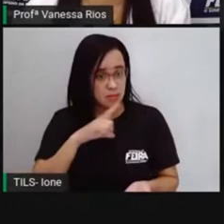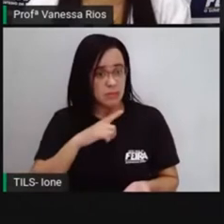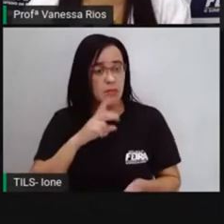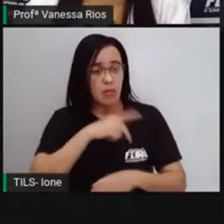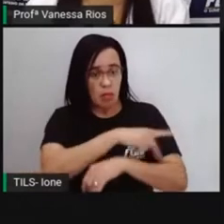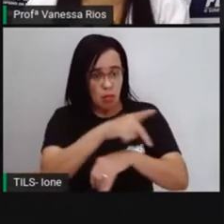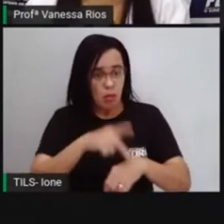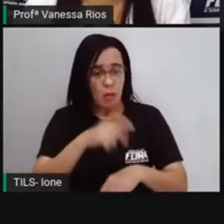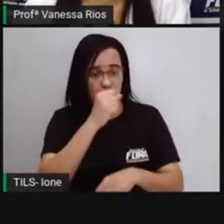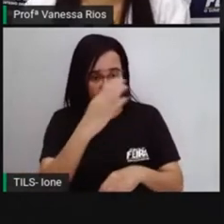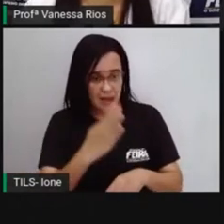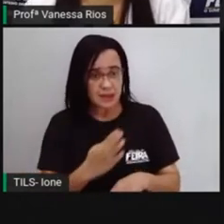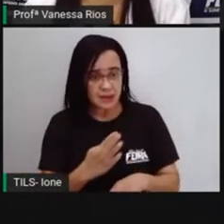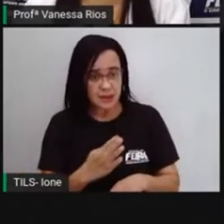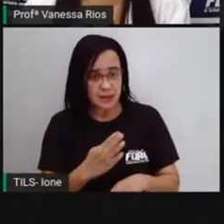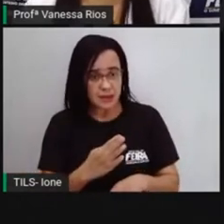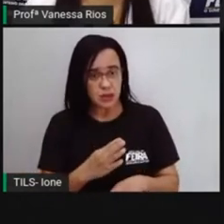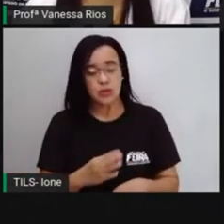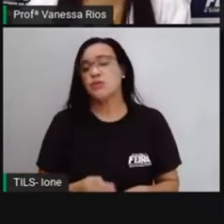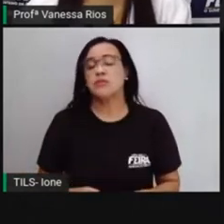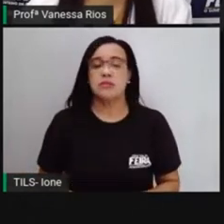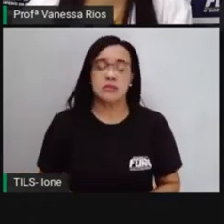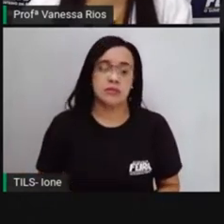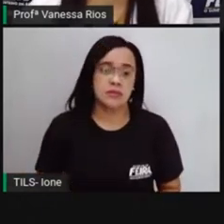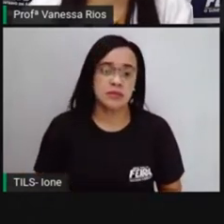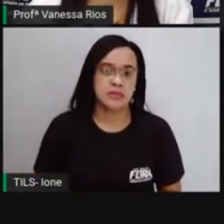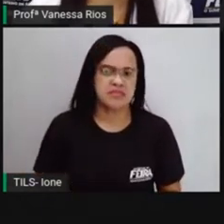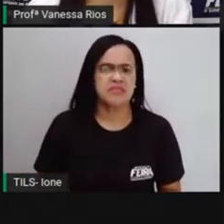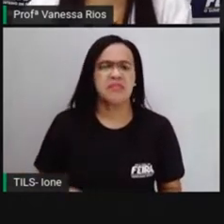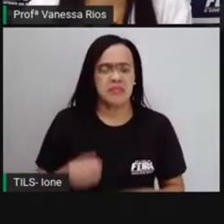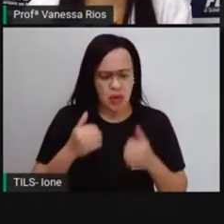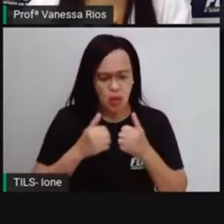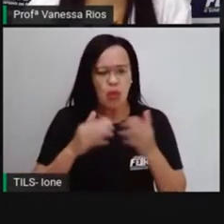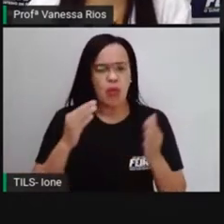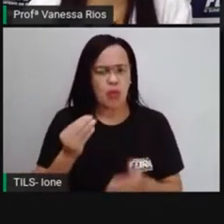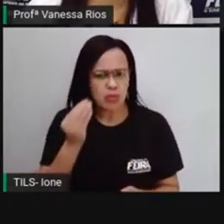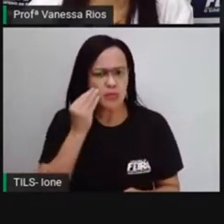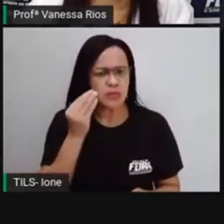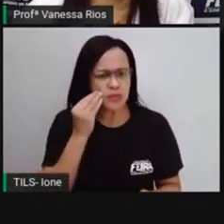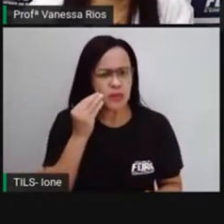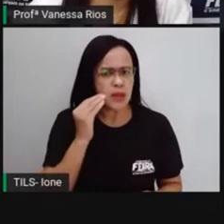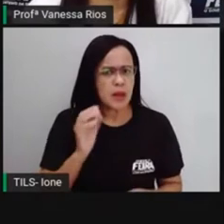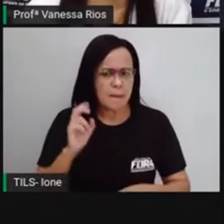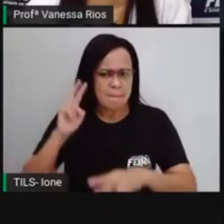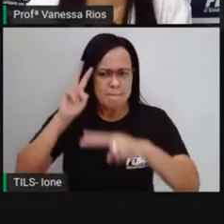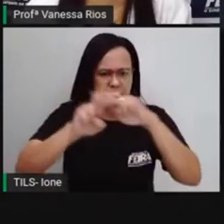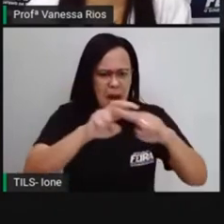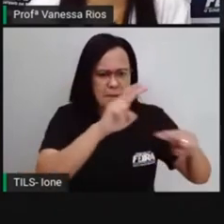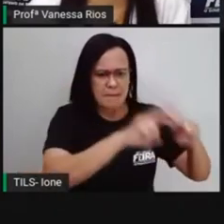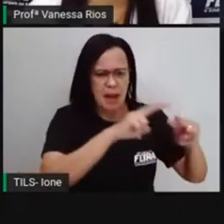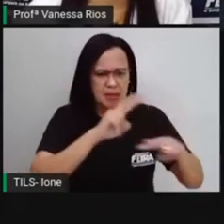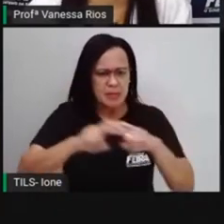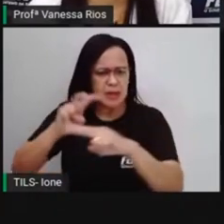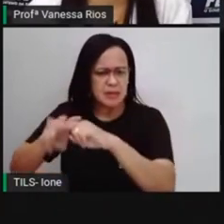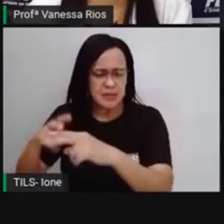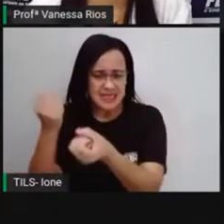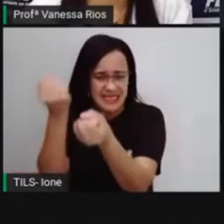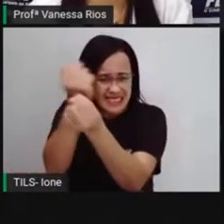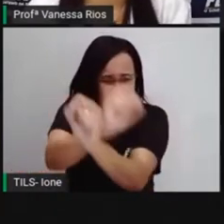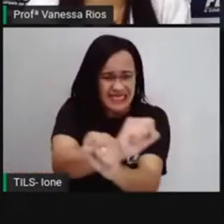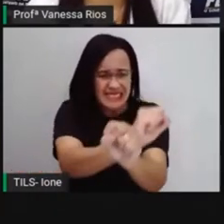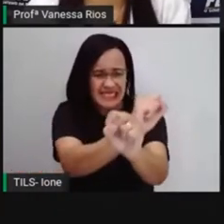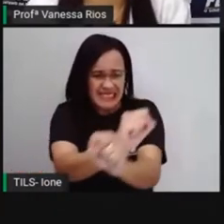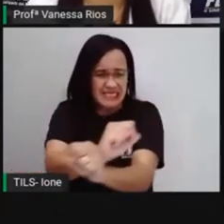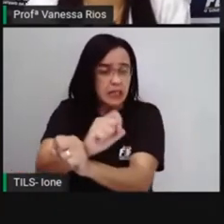oferecer. E inicialmente eles tentaram aí escravizar os indígenas, mas eles encontraram